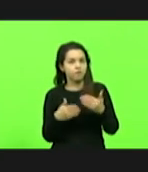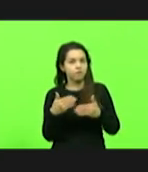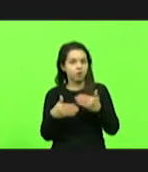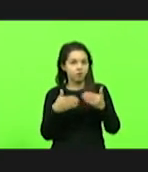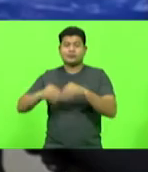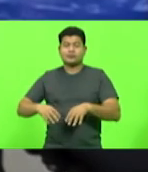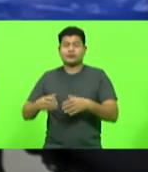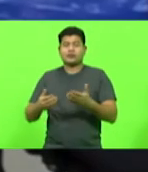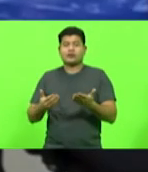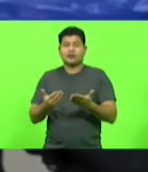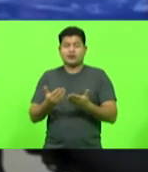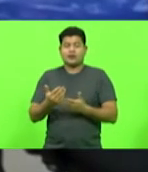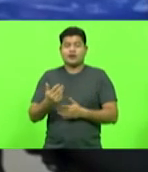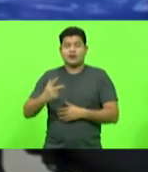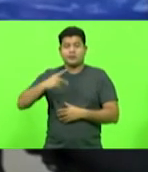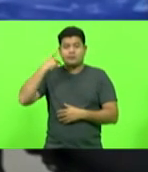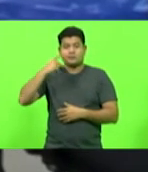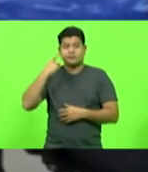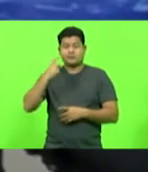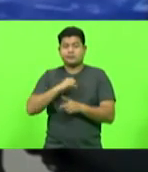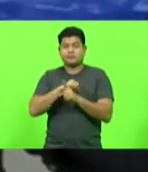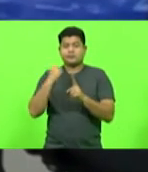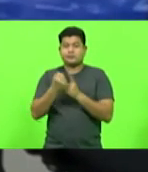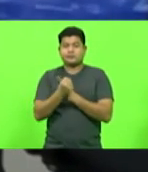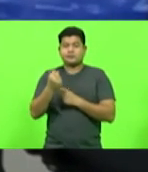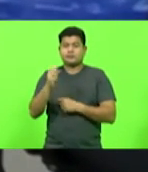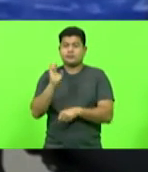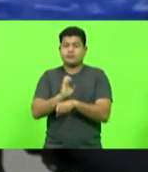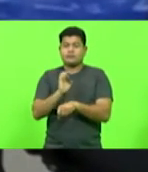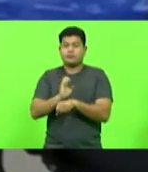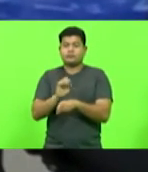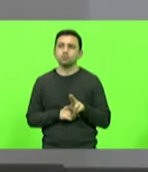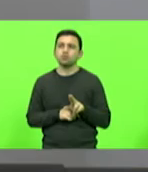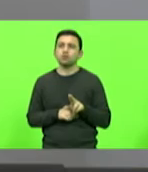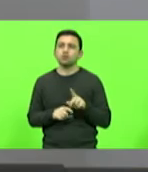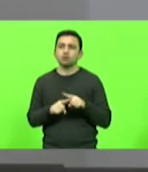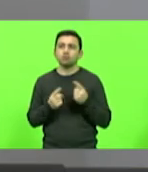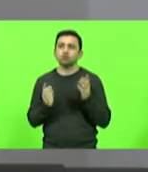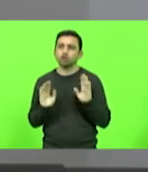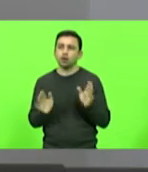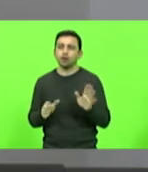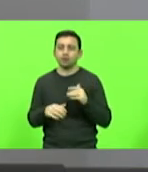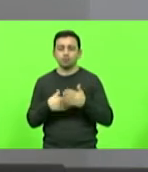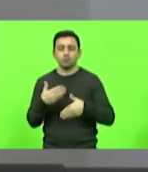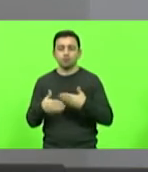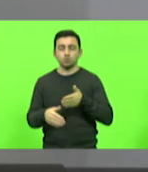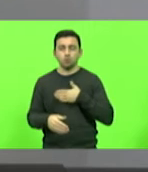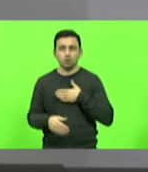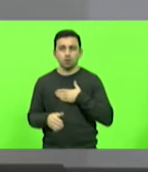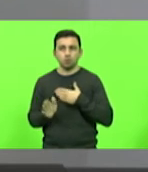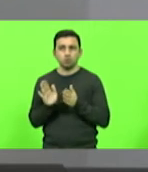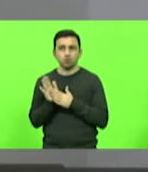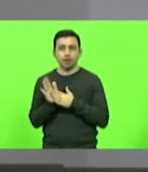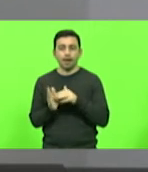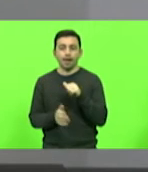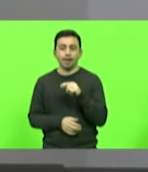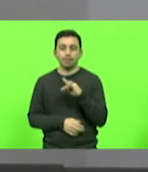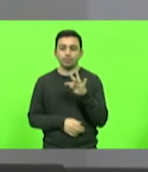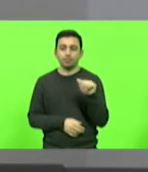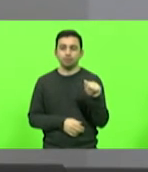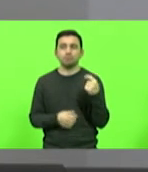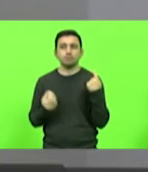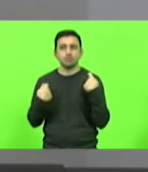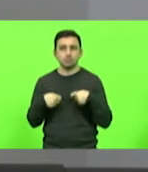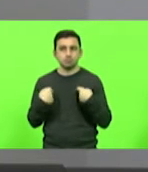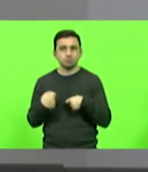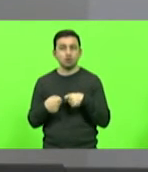públicas da área e a efetivação da lei que criou o Fundo Estadual de Assistência Social. A deputada Luciane Carminati, autora do pedido para a realização